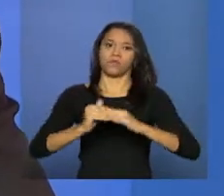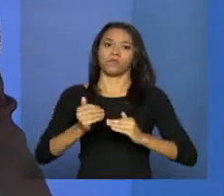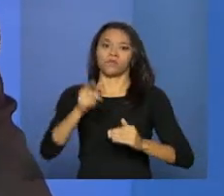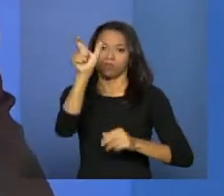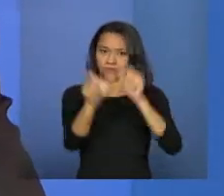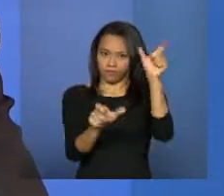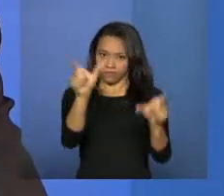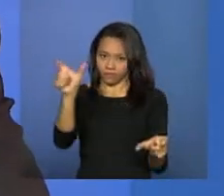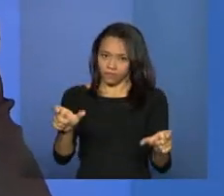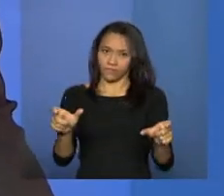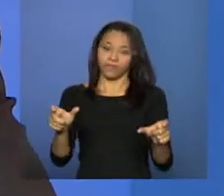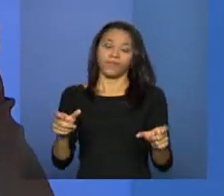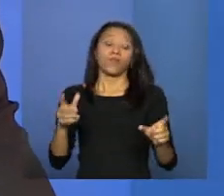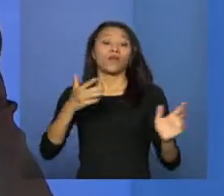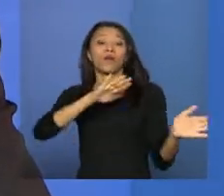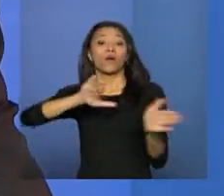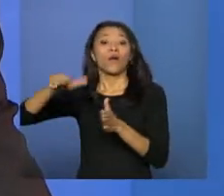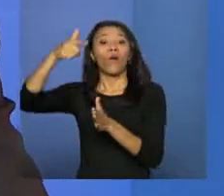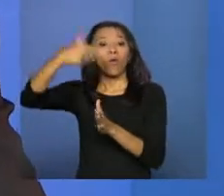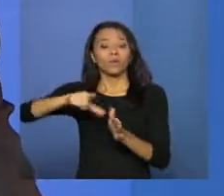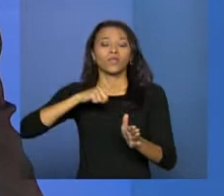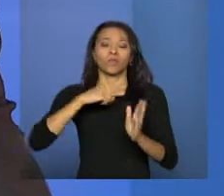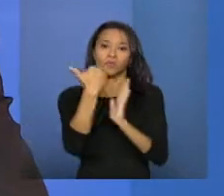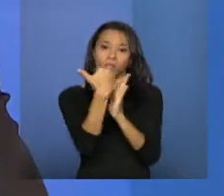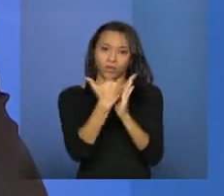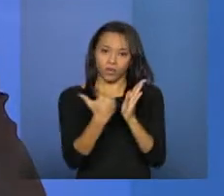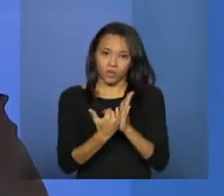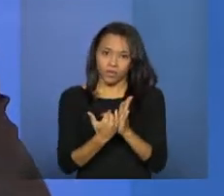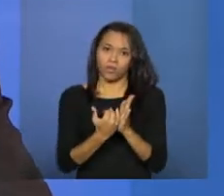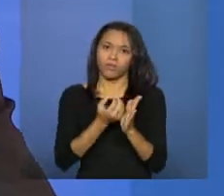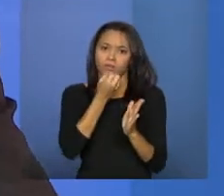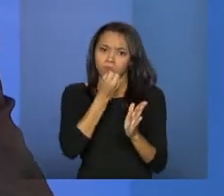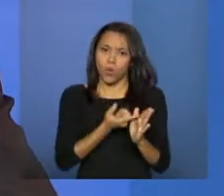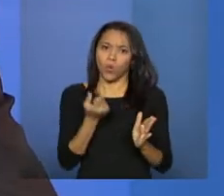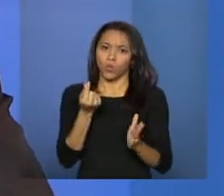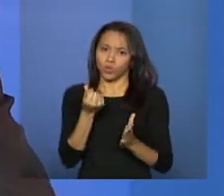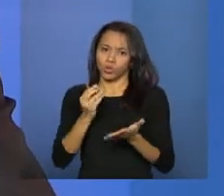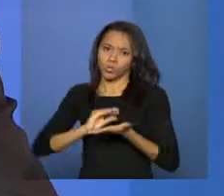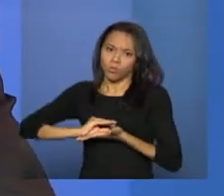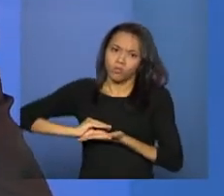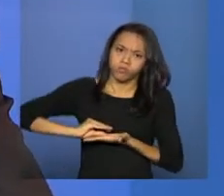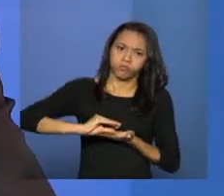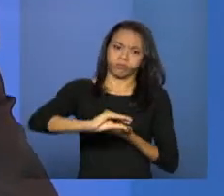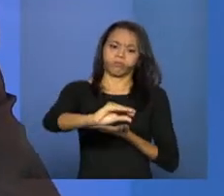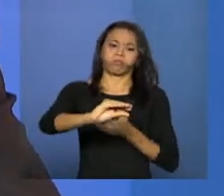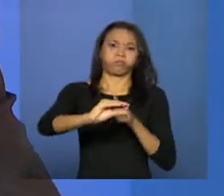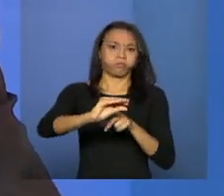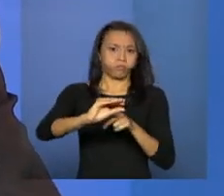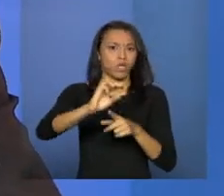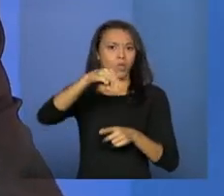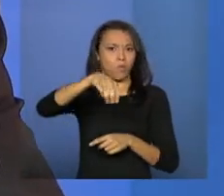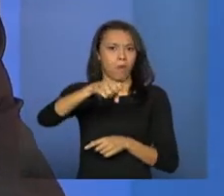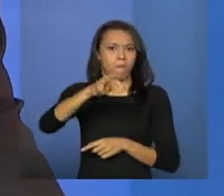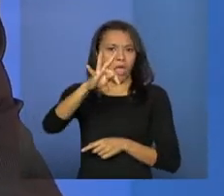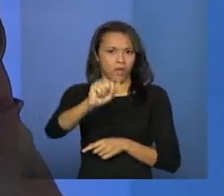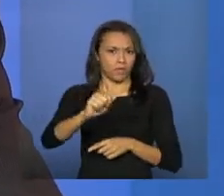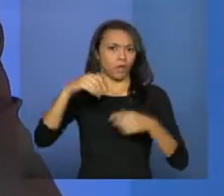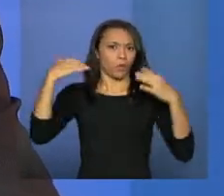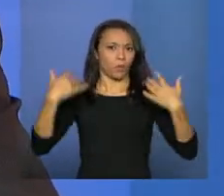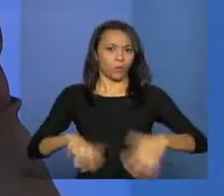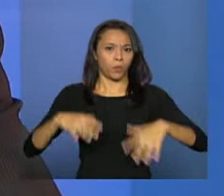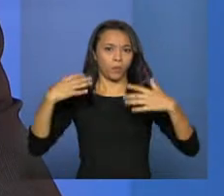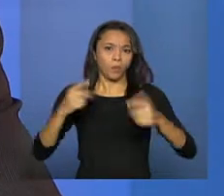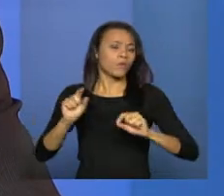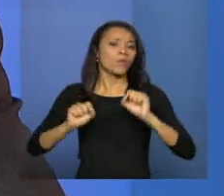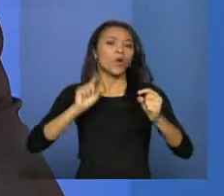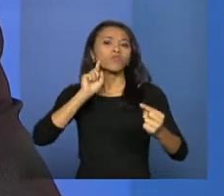ousado, com um cofinanciamento robusto, com uma meta bem ousada, que é um programa nacional de